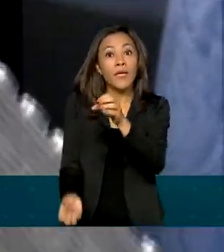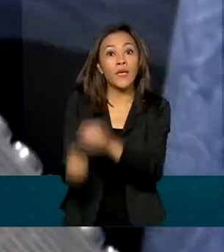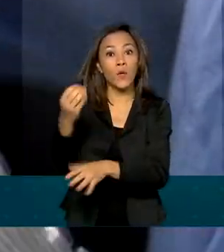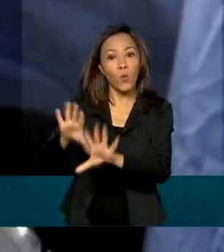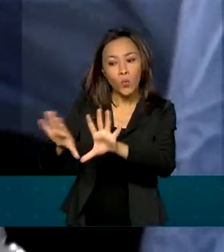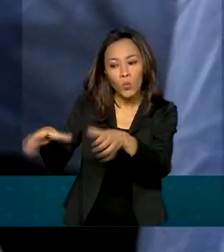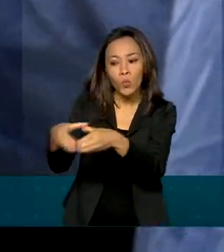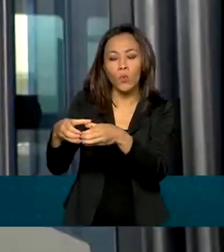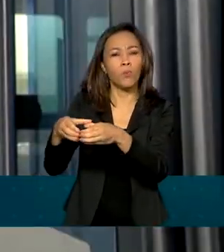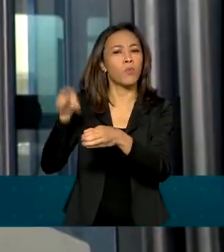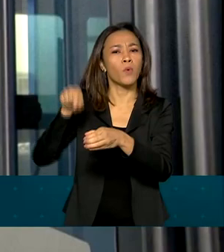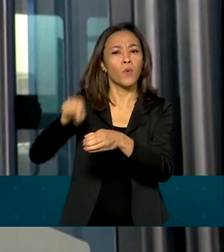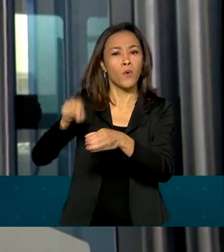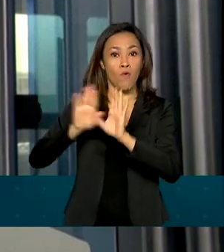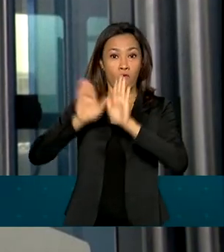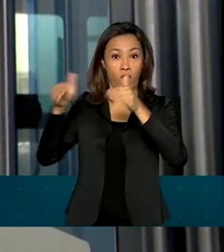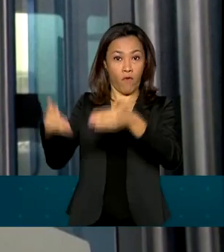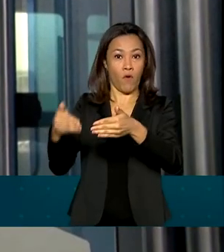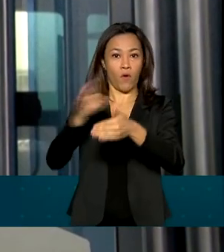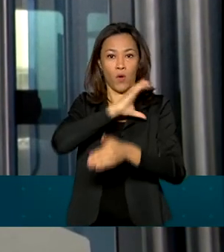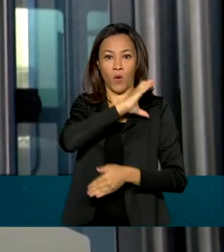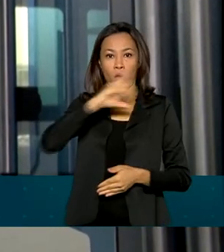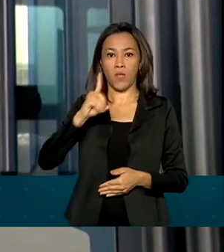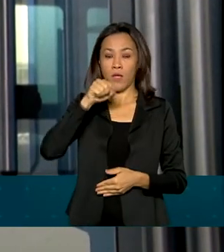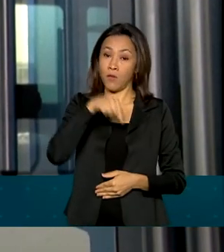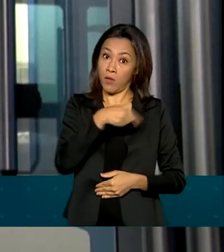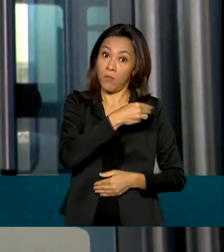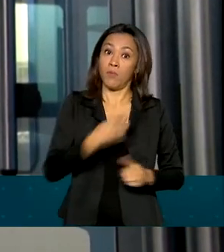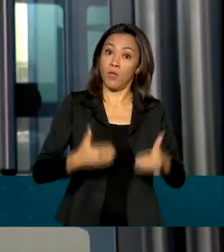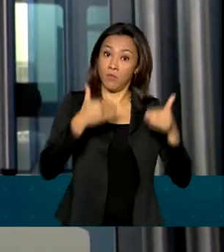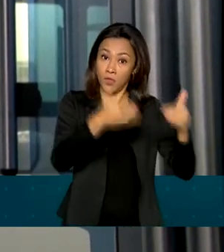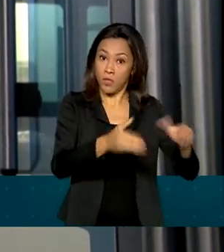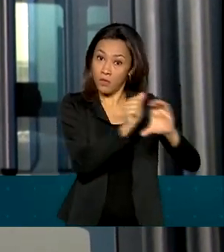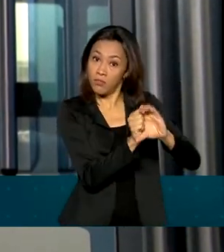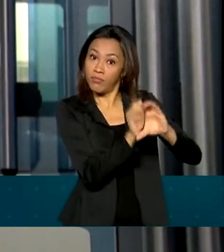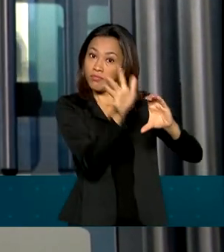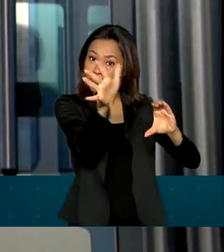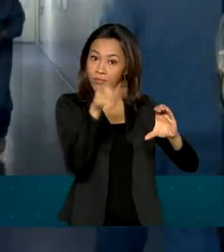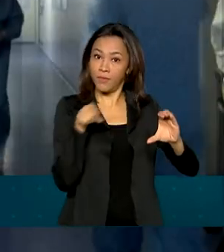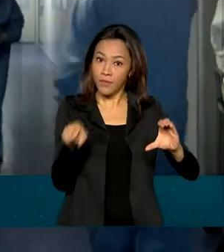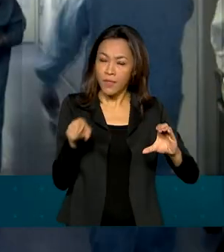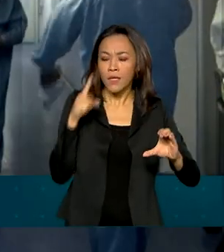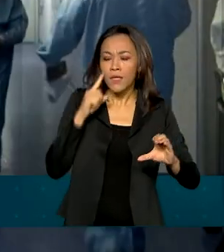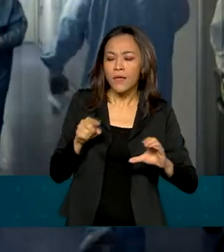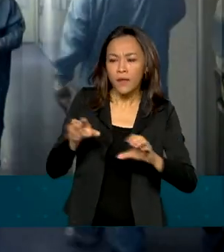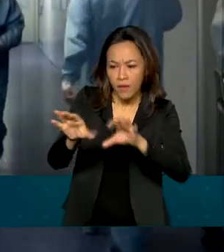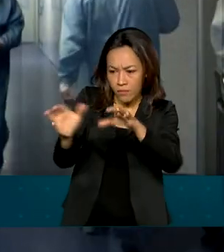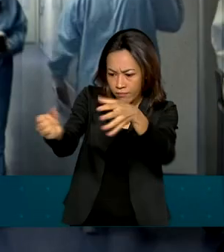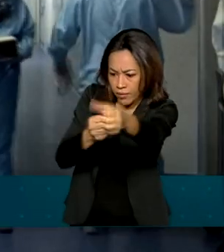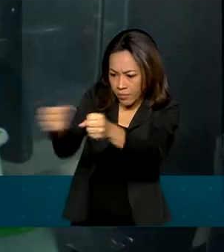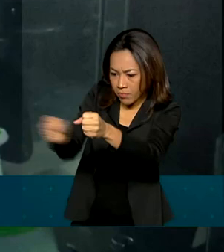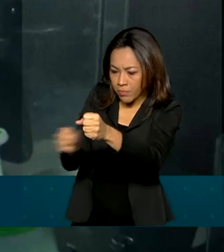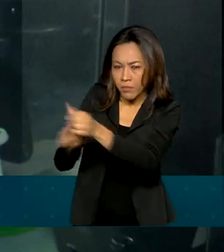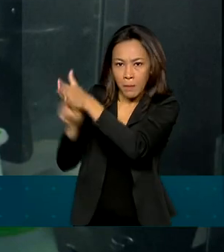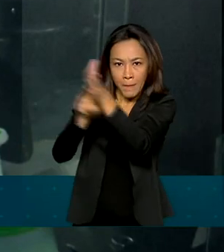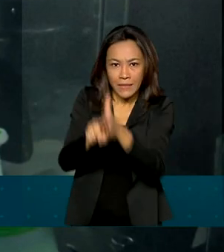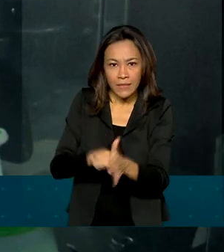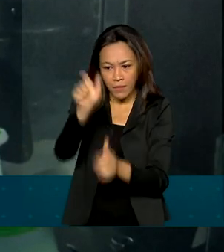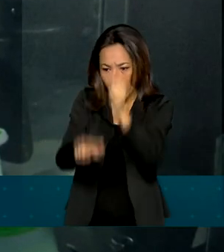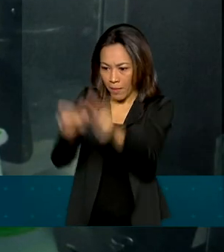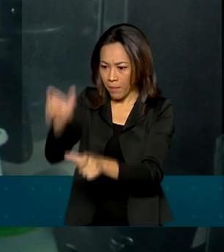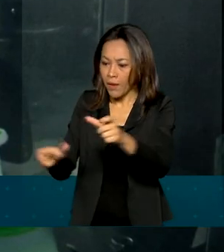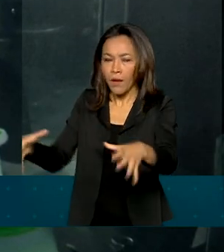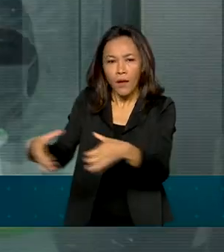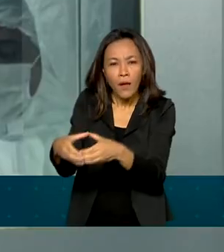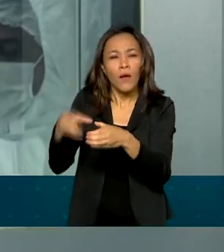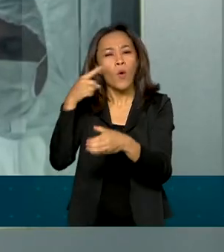um fórum coordenado pelo Ministério da Ciência, Tecnologia, Inovações e Comunicações, que reúne cientistas para ajudar na identificação